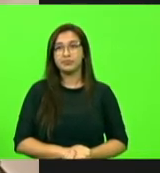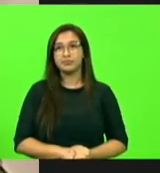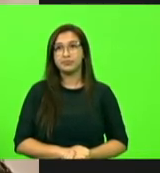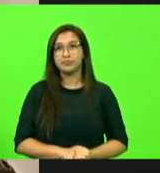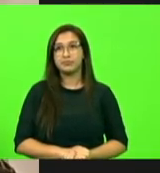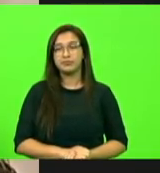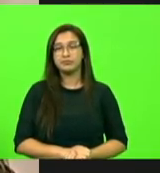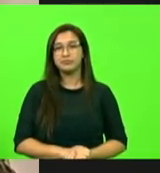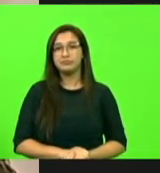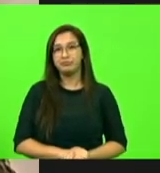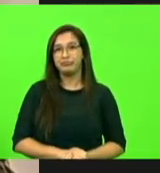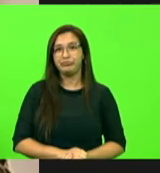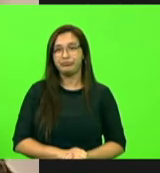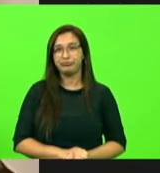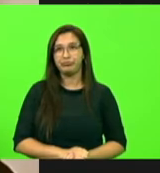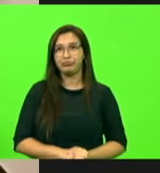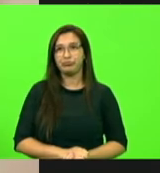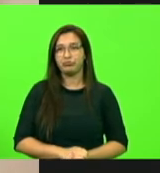Dentro de alguns dias,